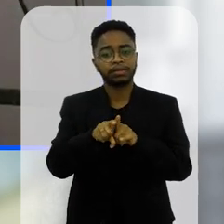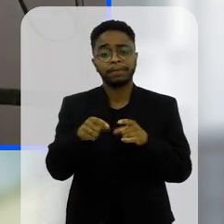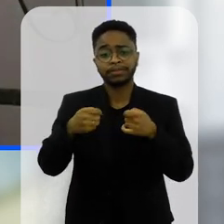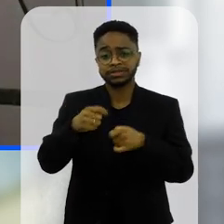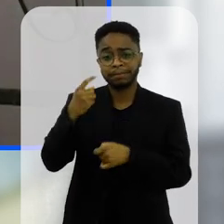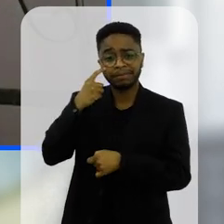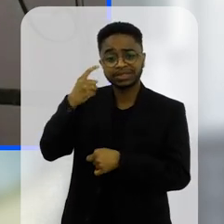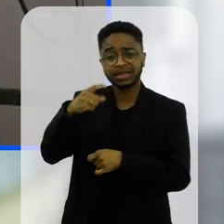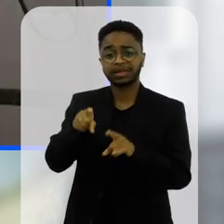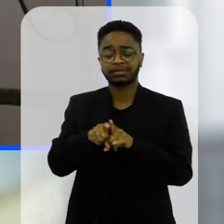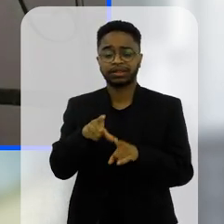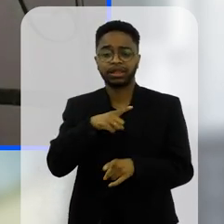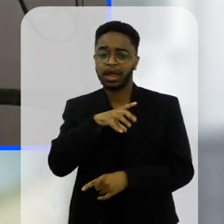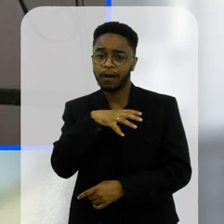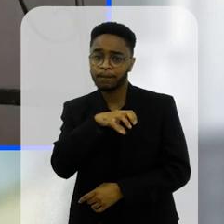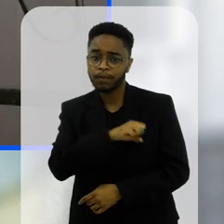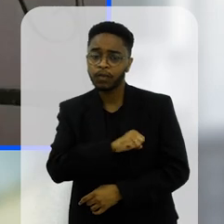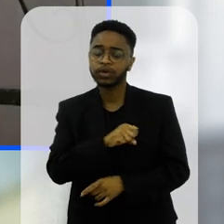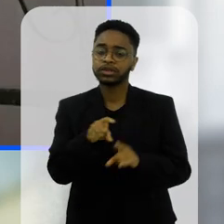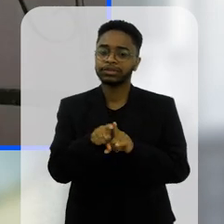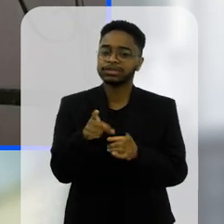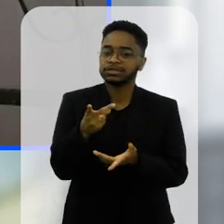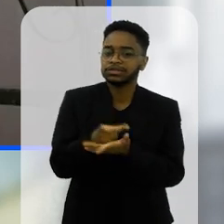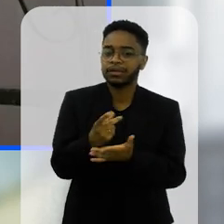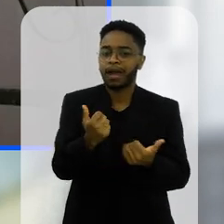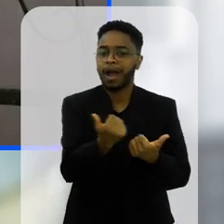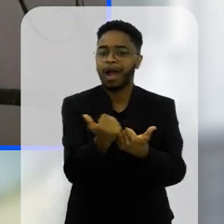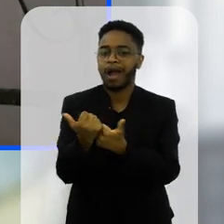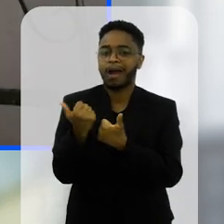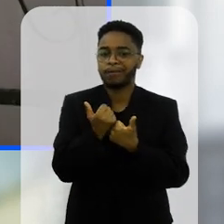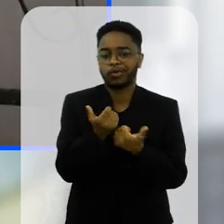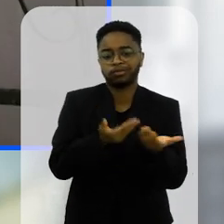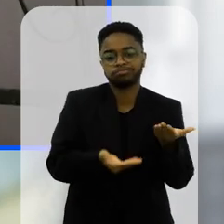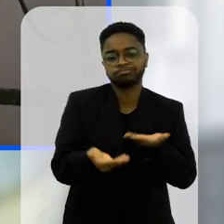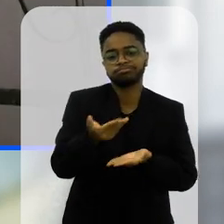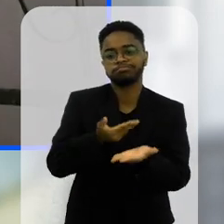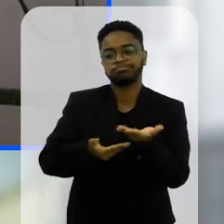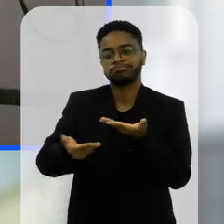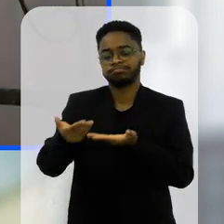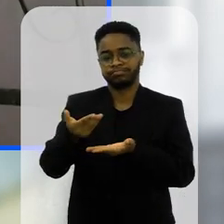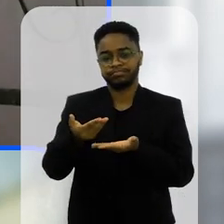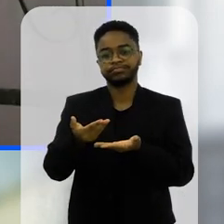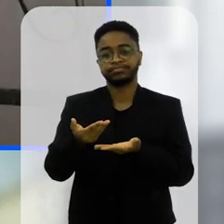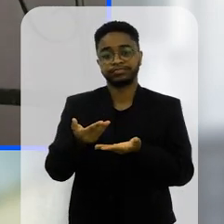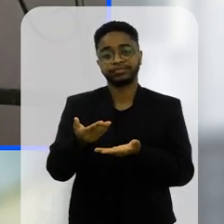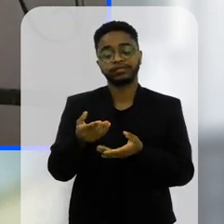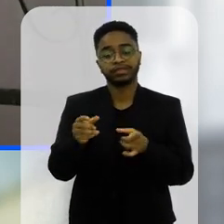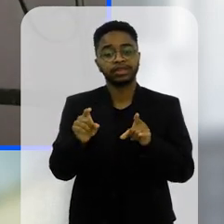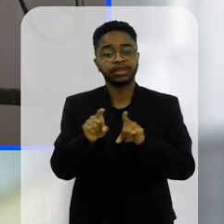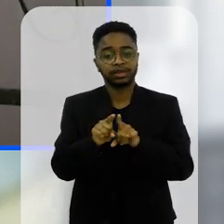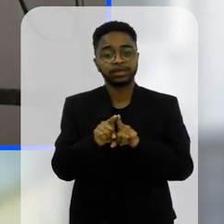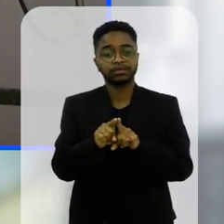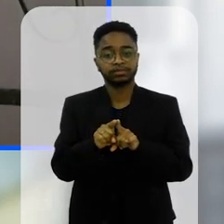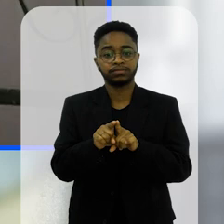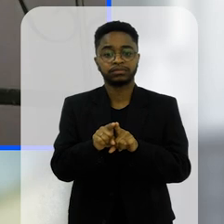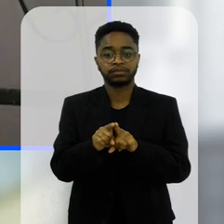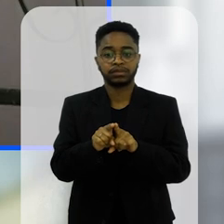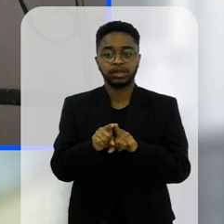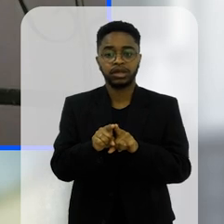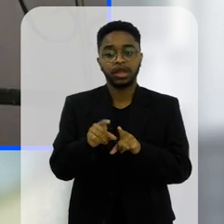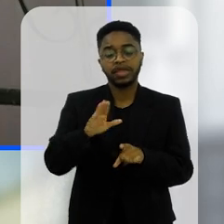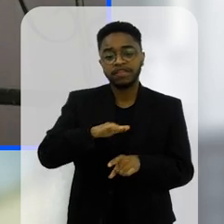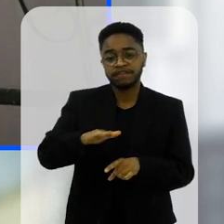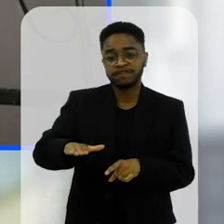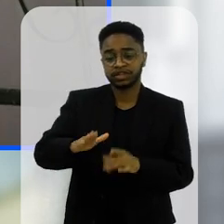dispensantes amorosos que estejam ali sempre para apoiar um ao outro subir o degrau com o degrau aquele como